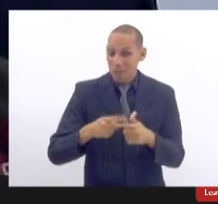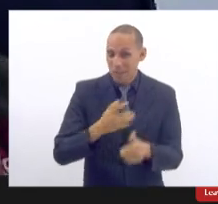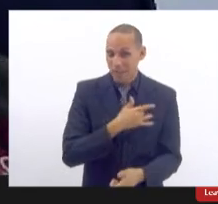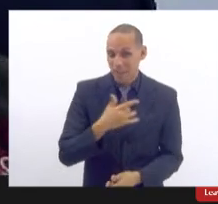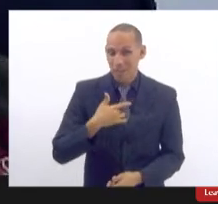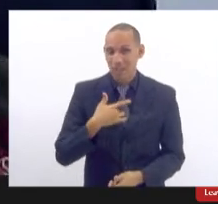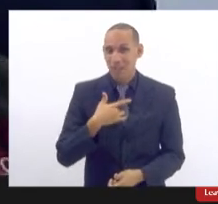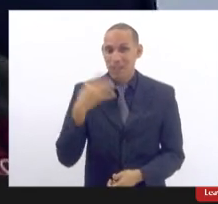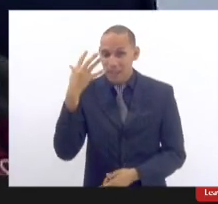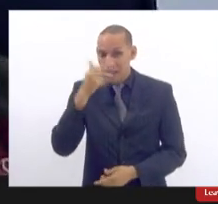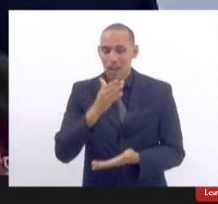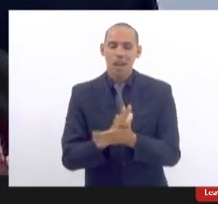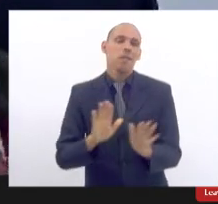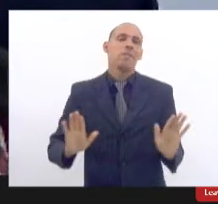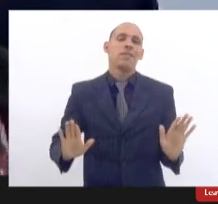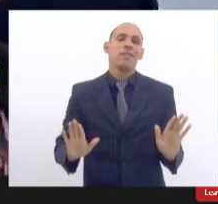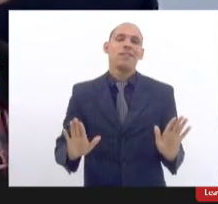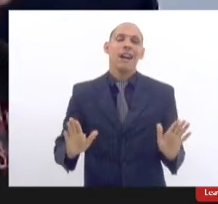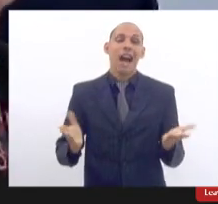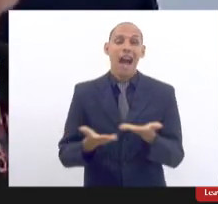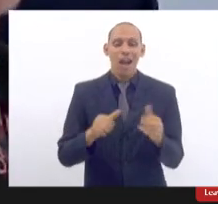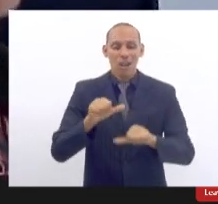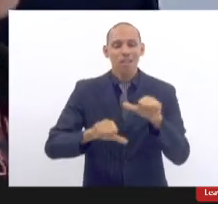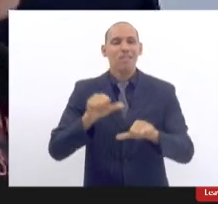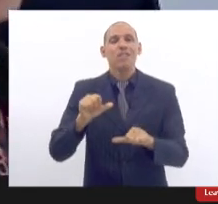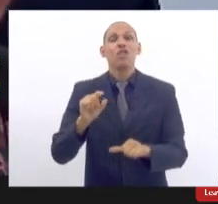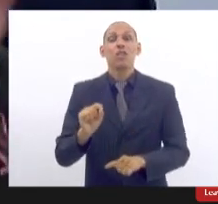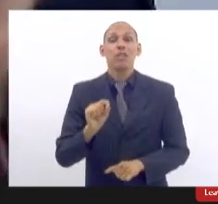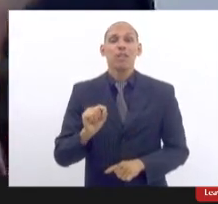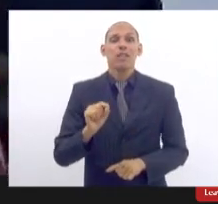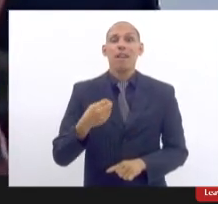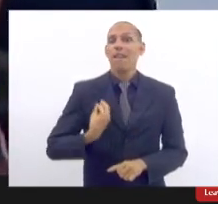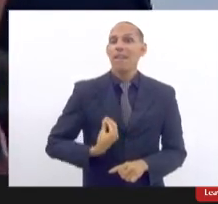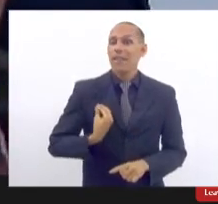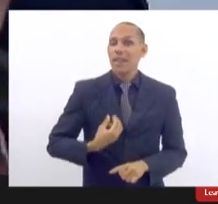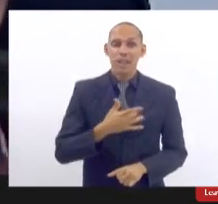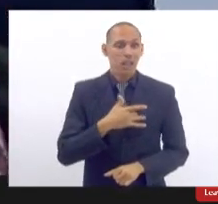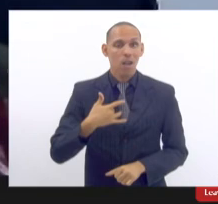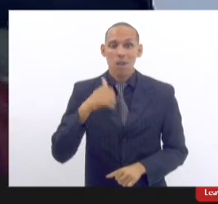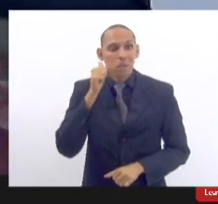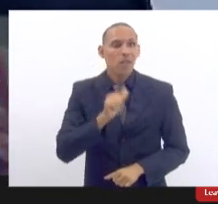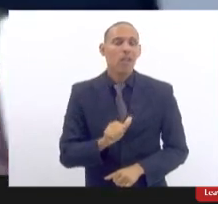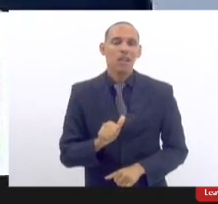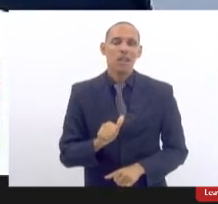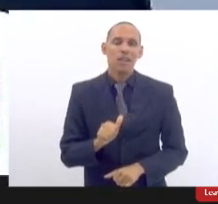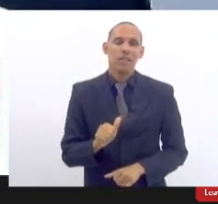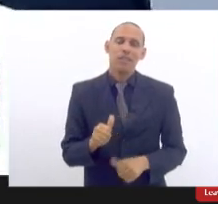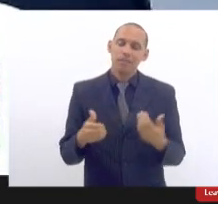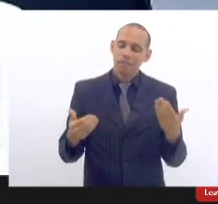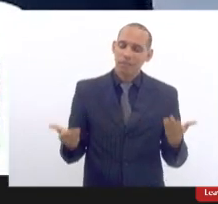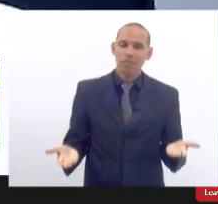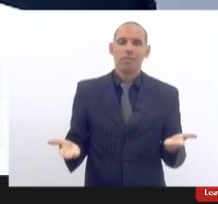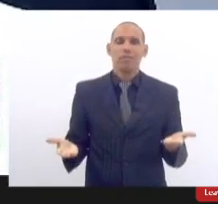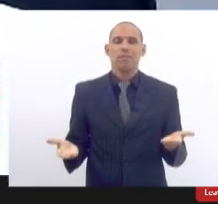deixou de ser estética e passou a ser uma questão de vida e saúde da mulher então isso vale